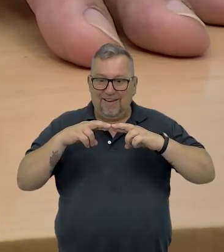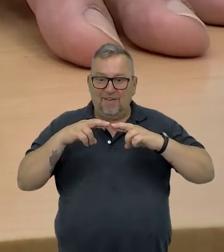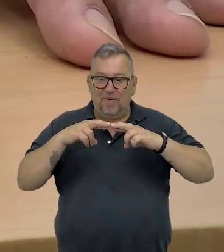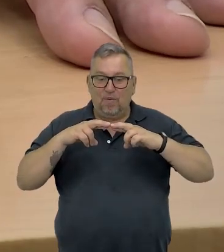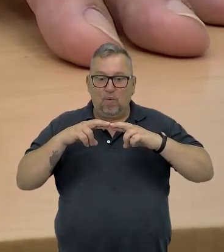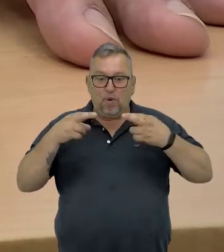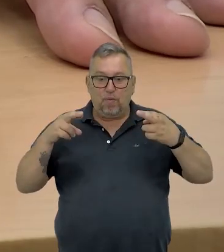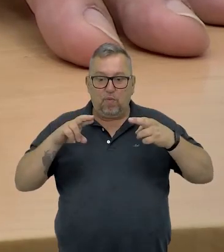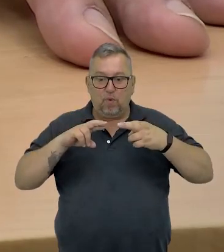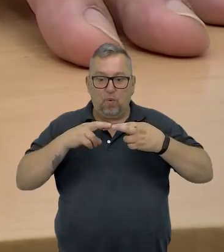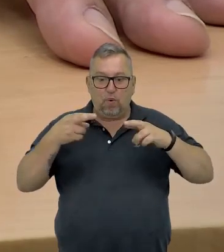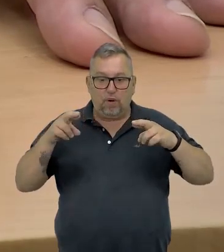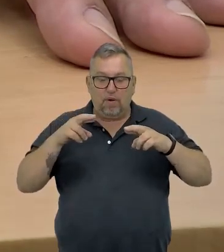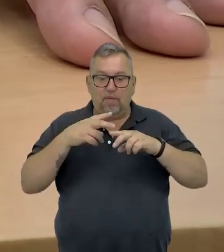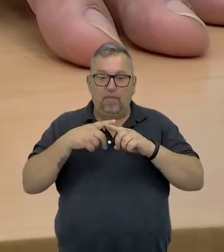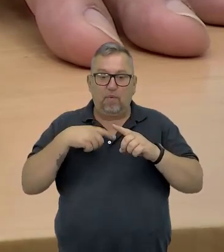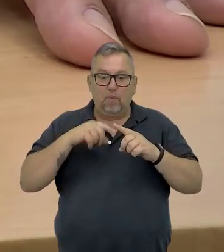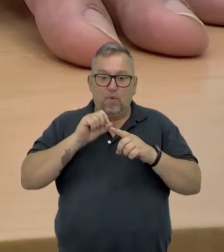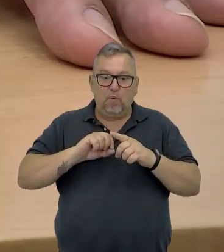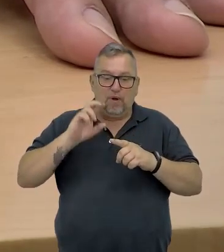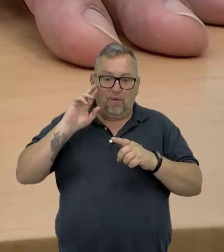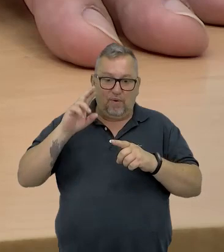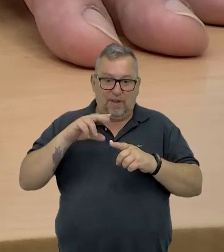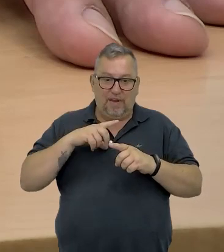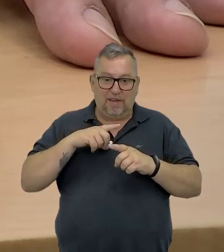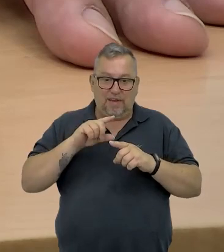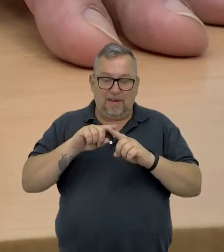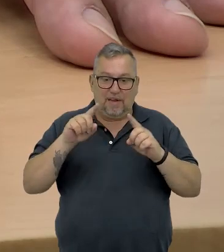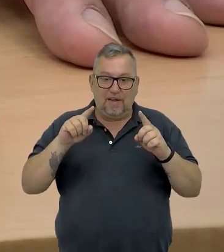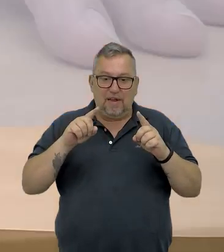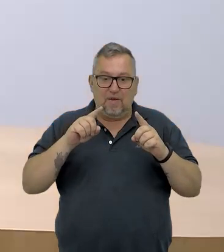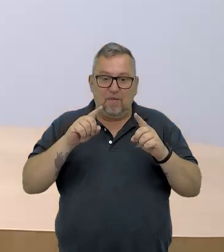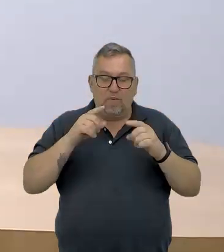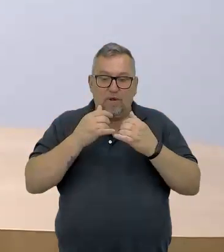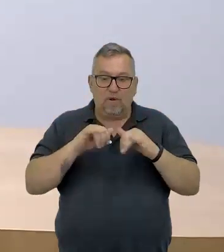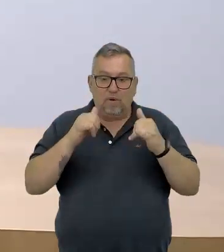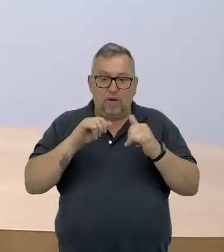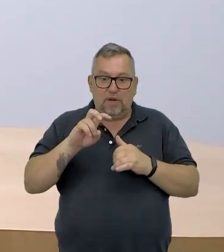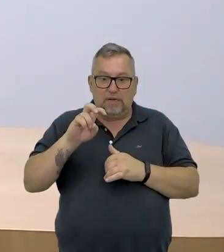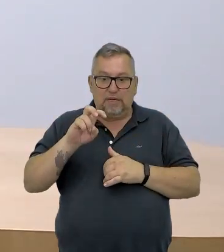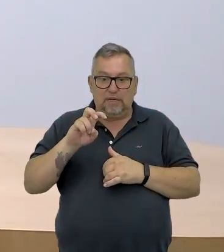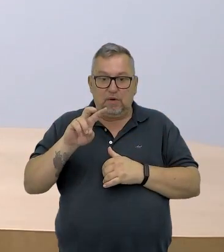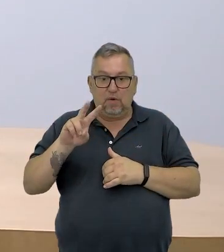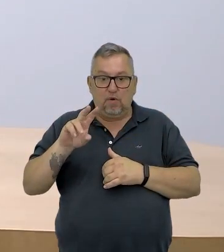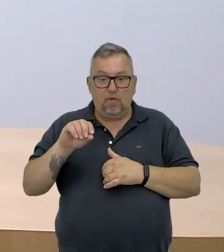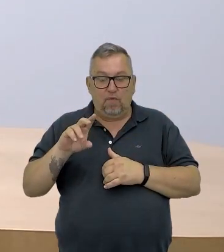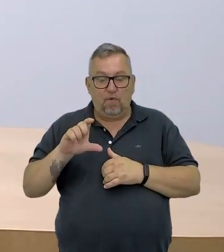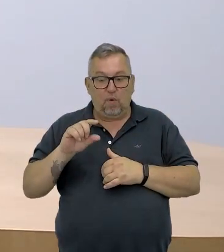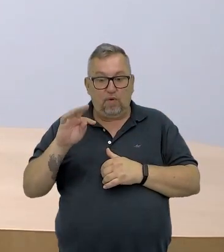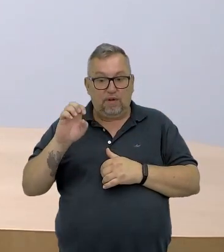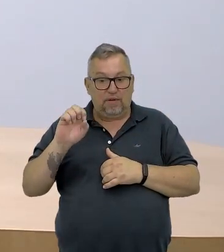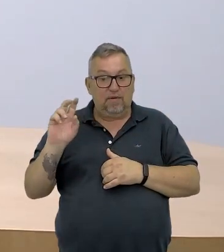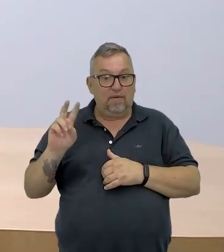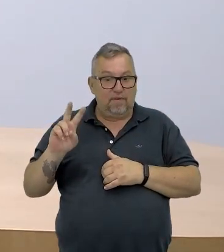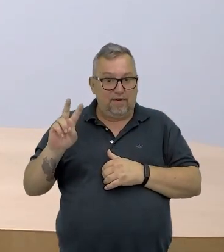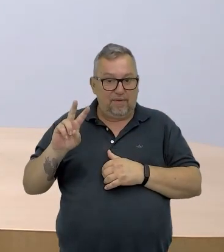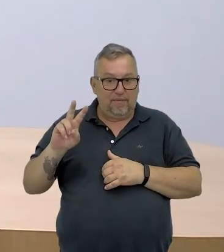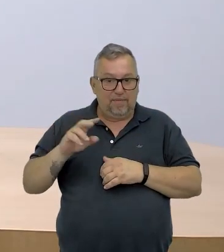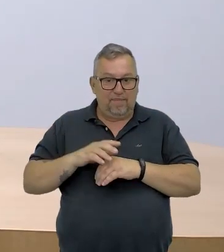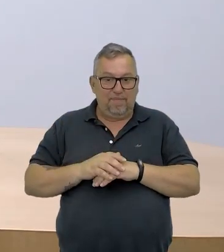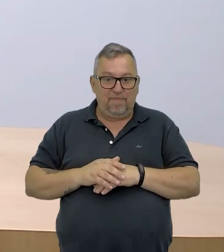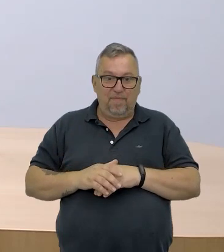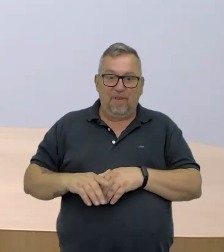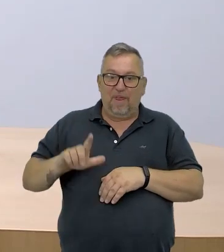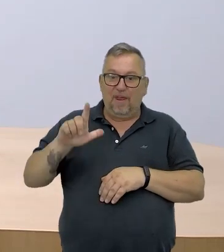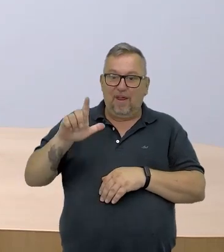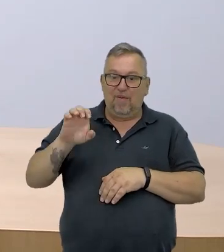o Arduino, ele lança para a gente aí uma corrente de 5 volts, tá? E o LED, ele não aguenta